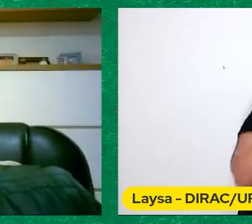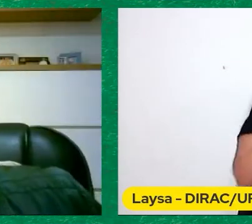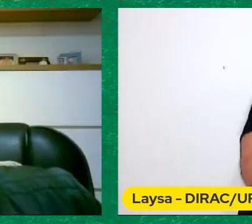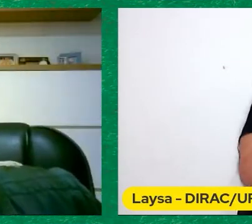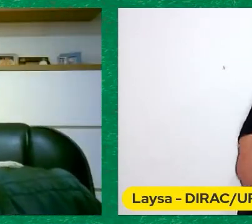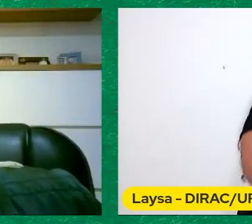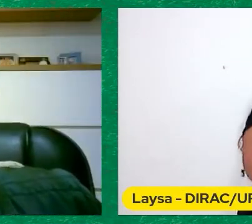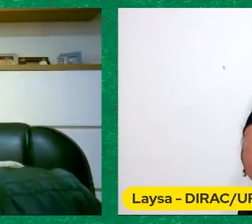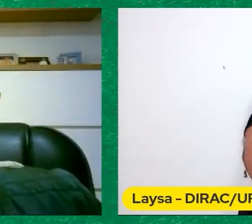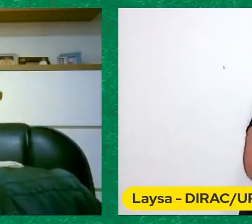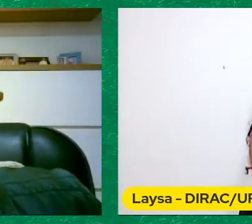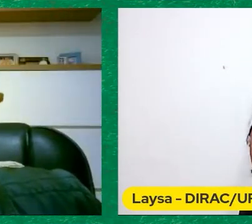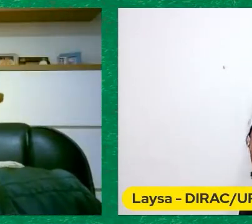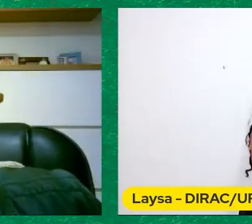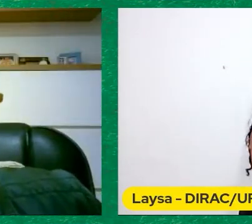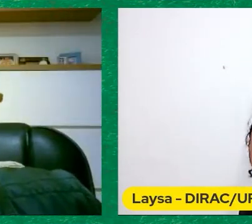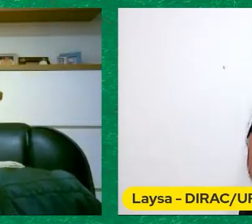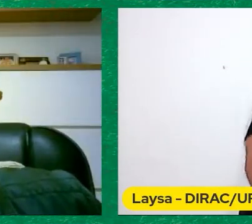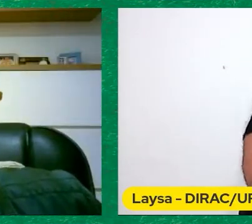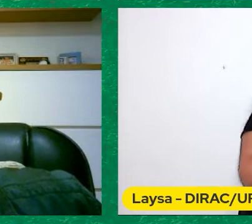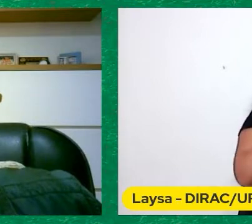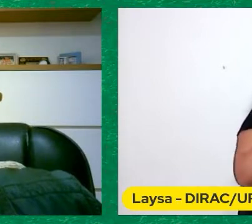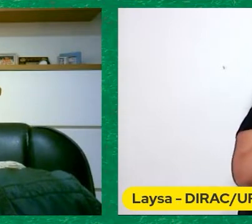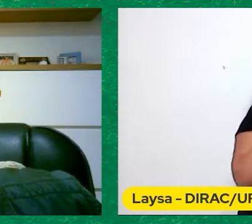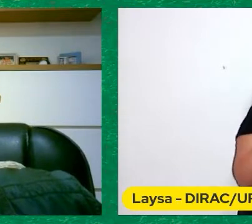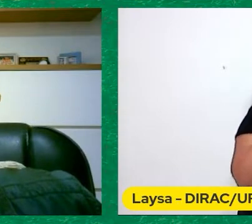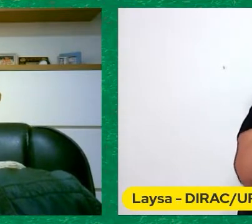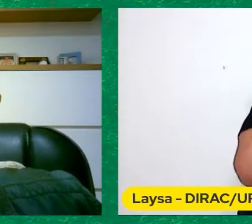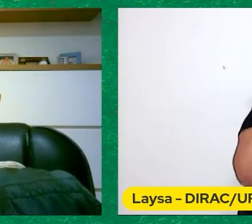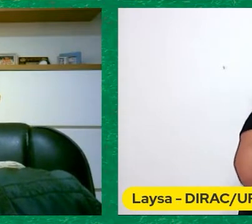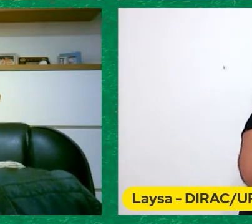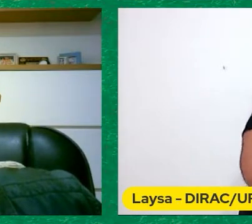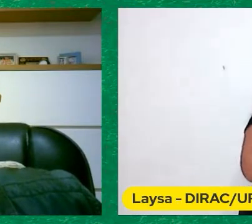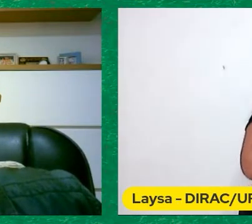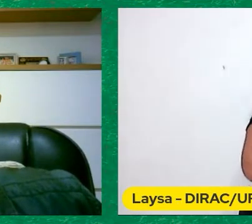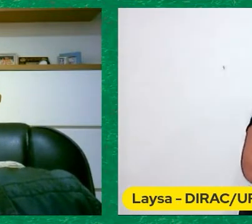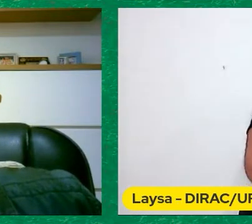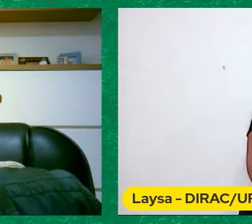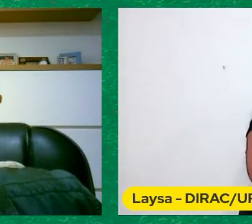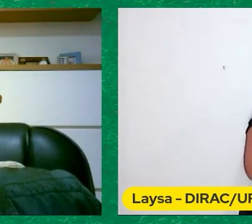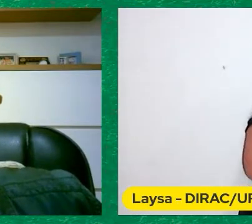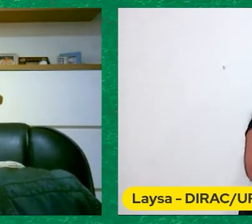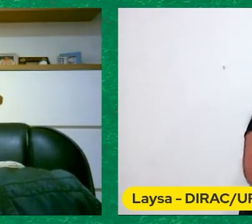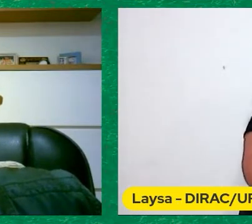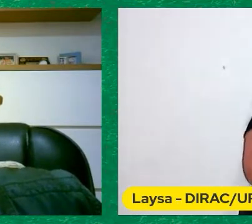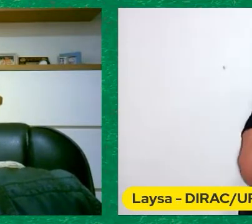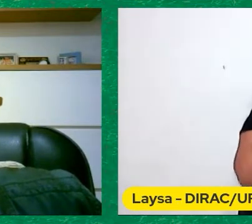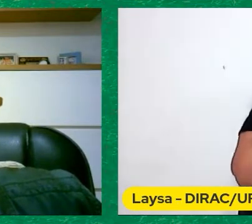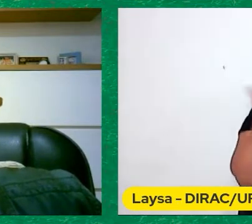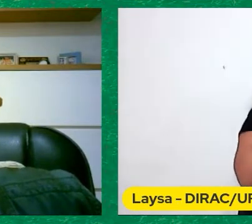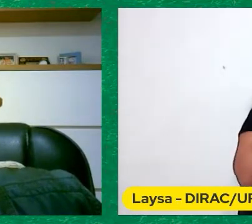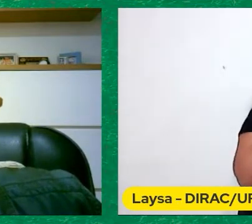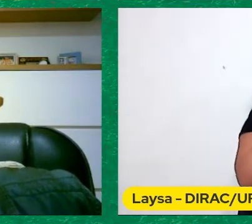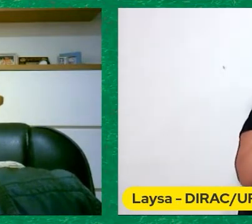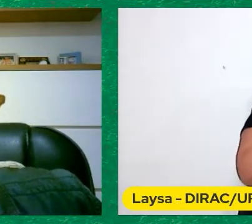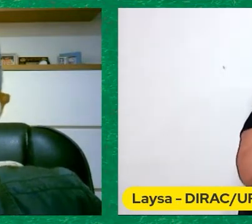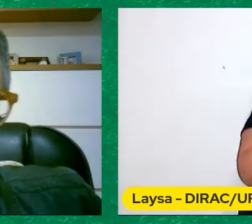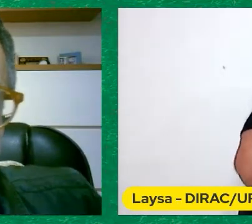Para dar a sua introdução Sobre essa conversa de hoje E depois eu retorno aqui